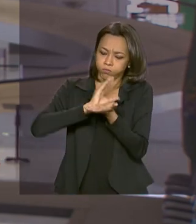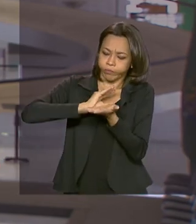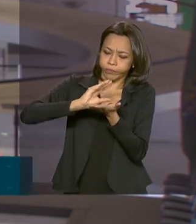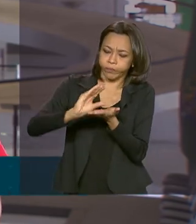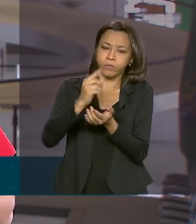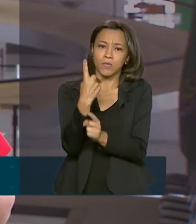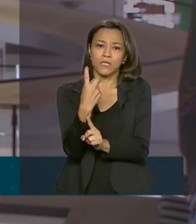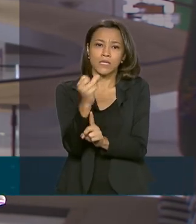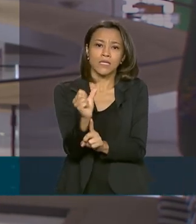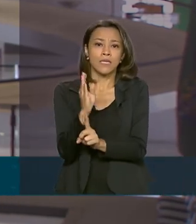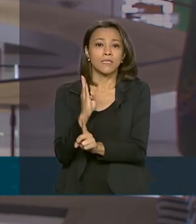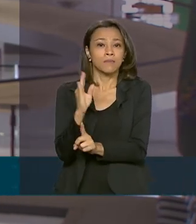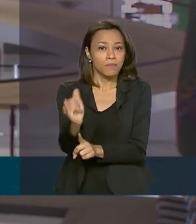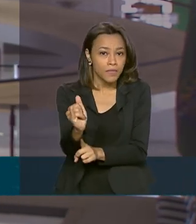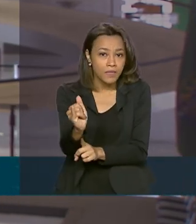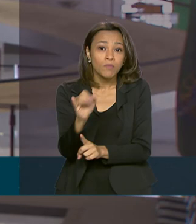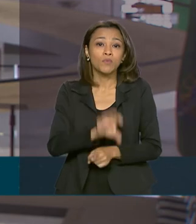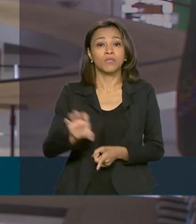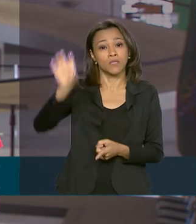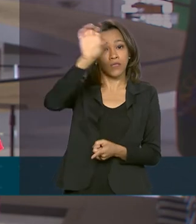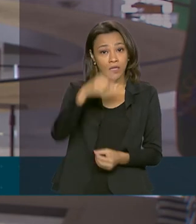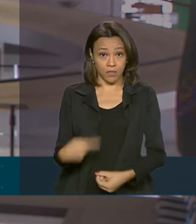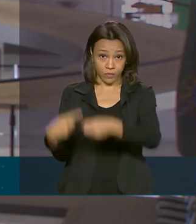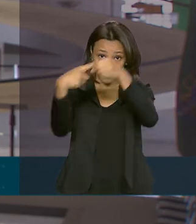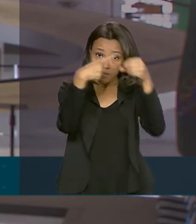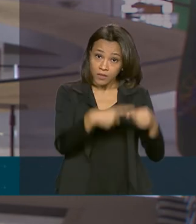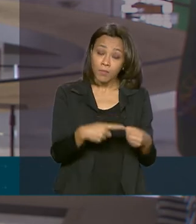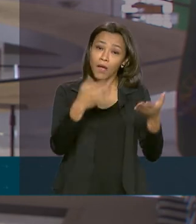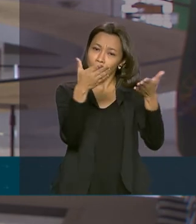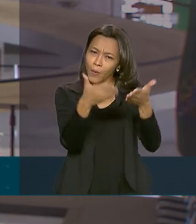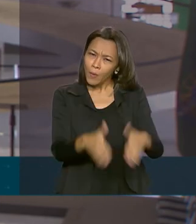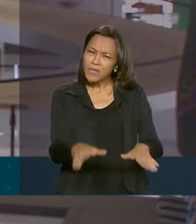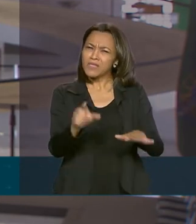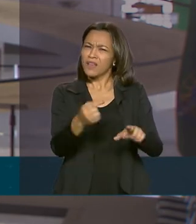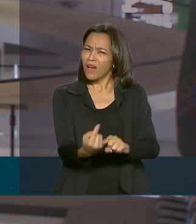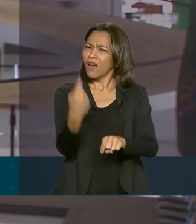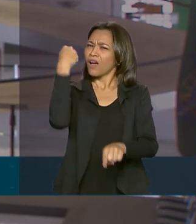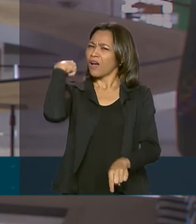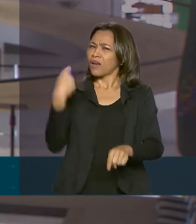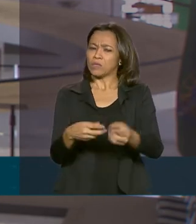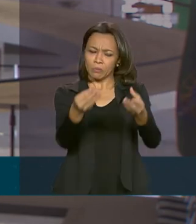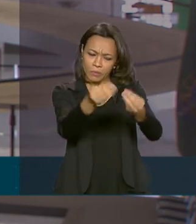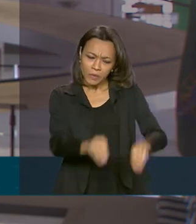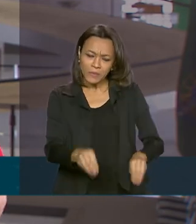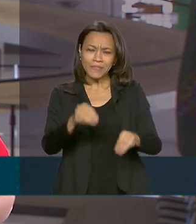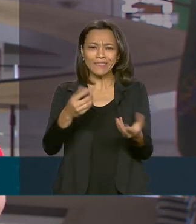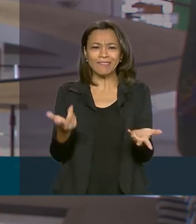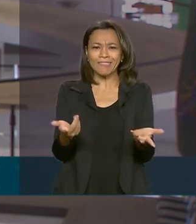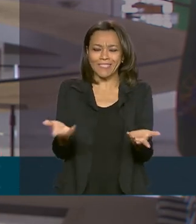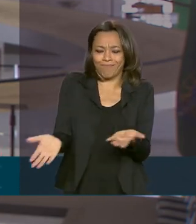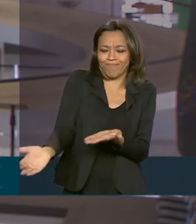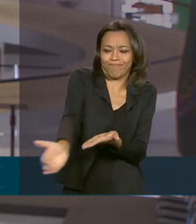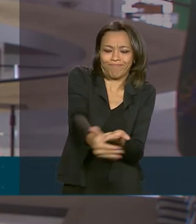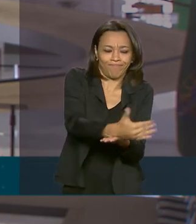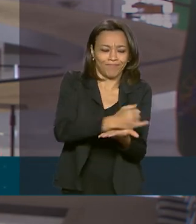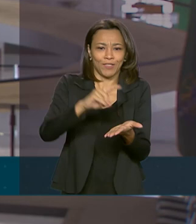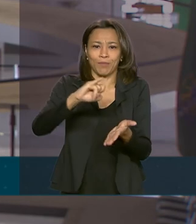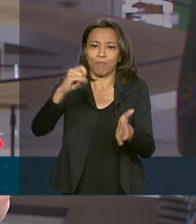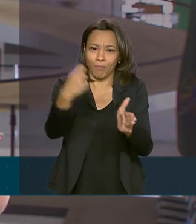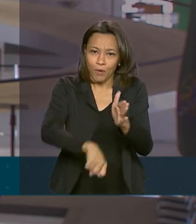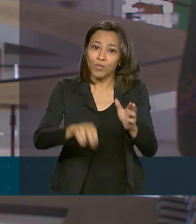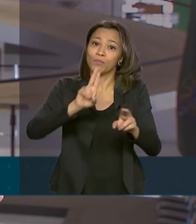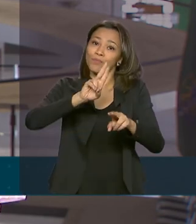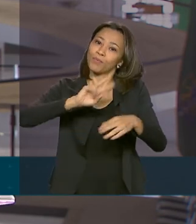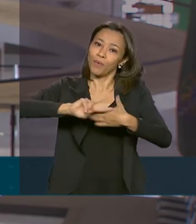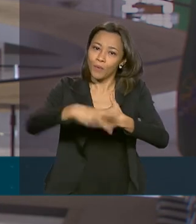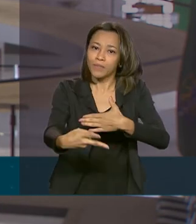bilhões de reais para estados e municípios para compensar ali aquelas perdas de arrecadação provocadas pela pandemia. Mais da metade desses